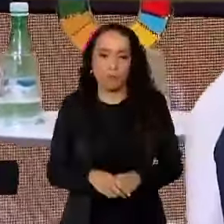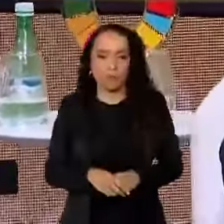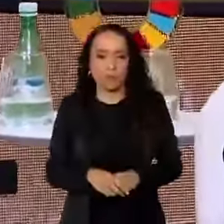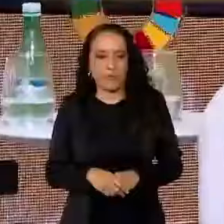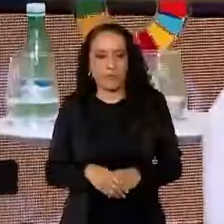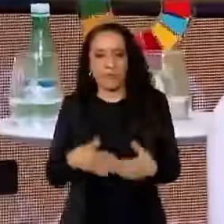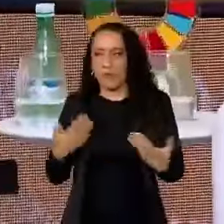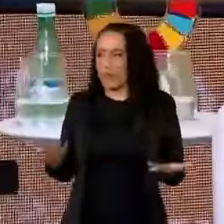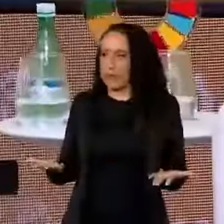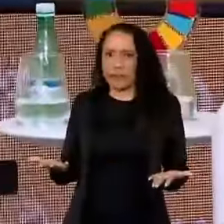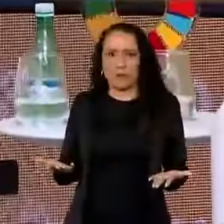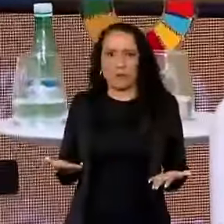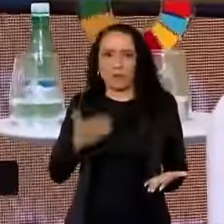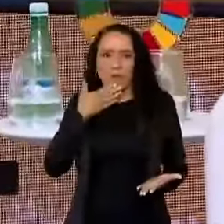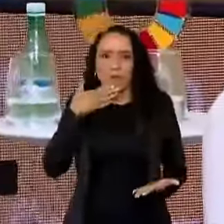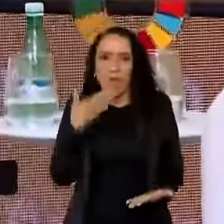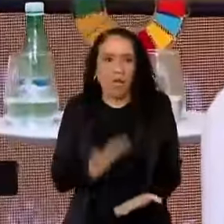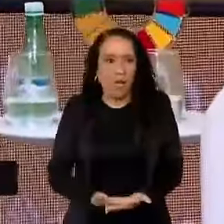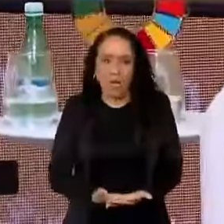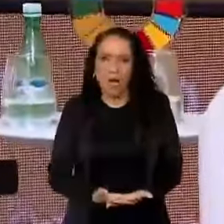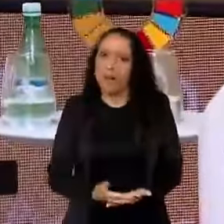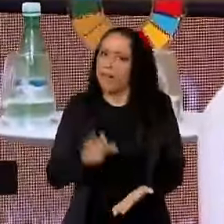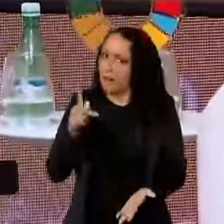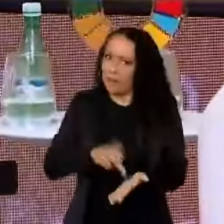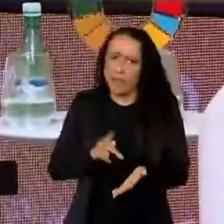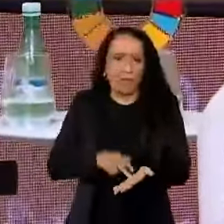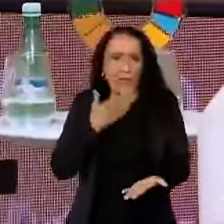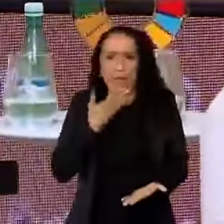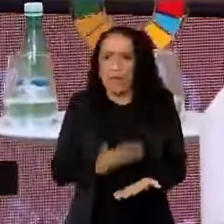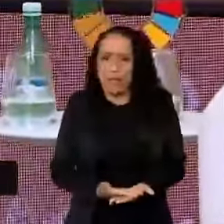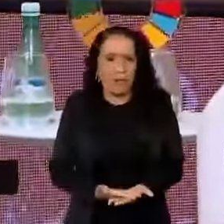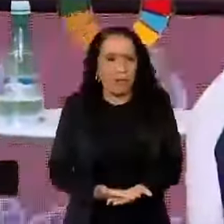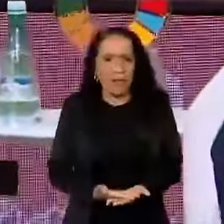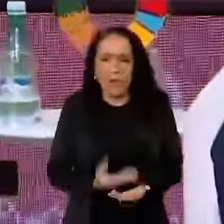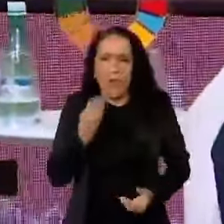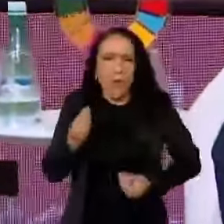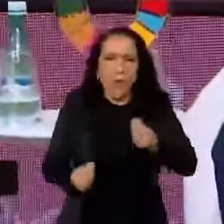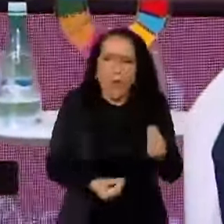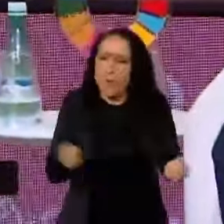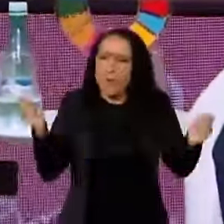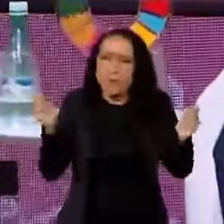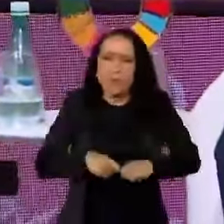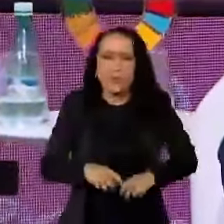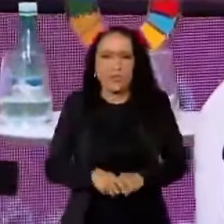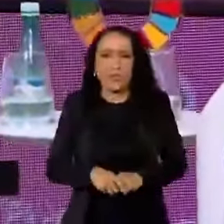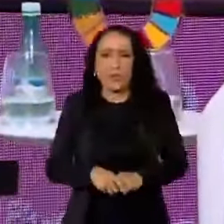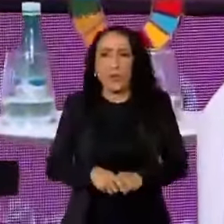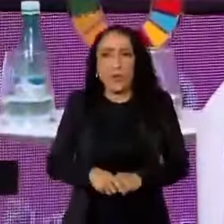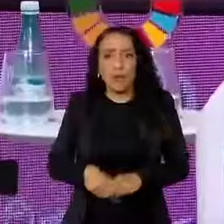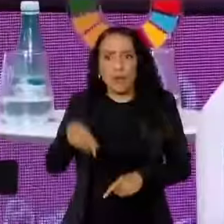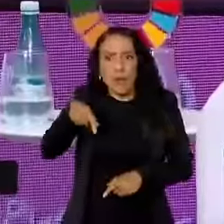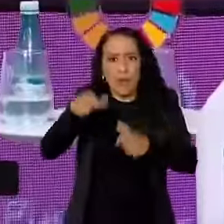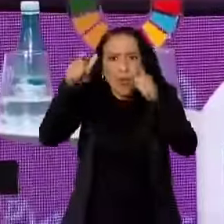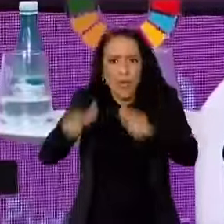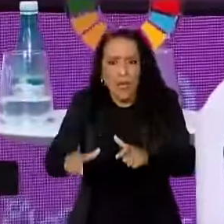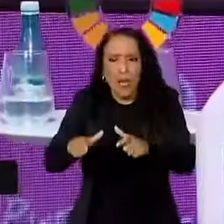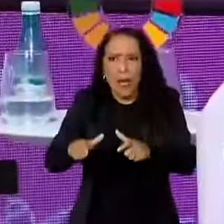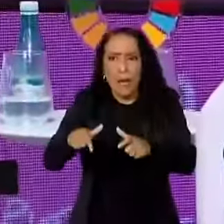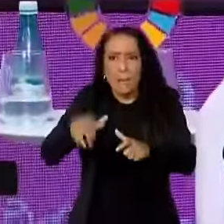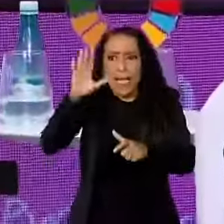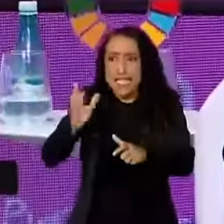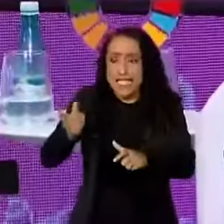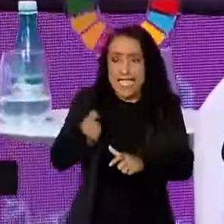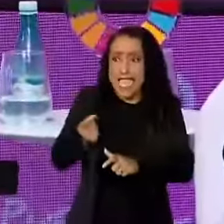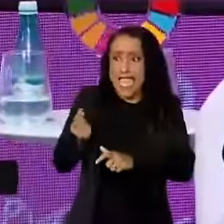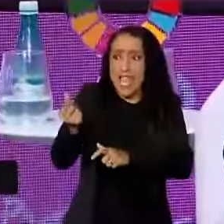Aí, Bill Gates, eu fico indignado. Sinceramente, eu fico indignado. Como é que pode, no Estado mais rico do mundo,